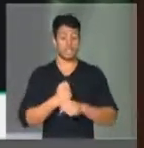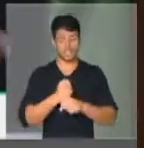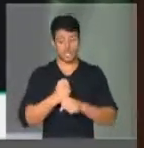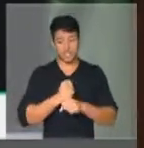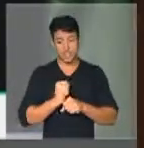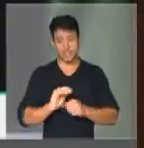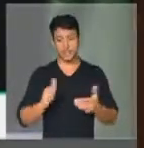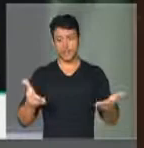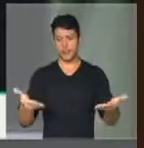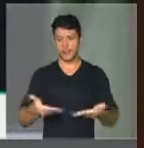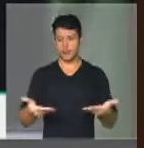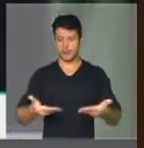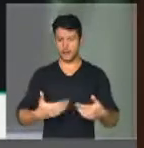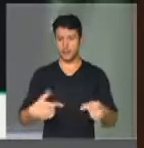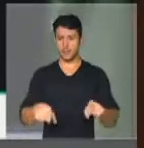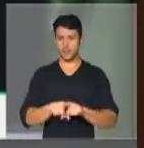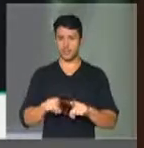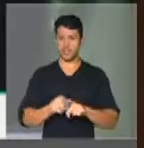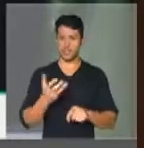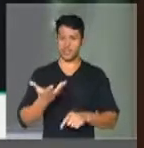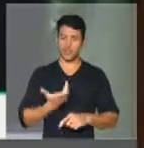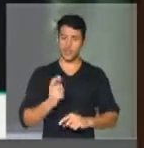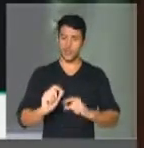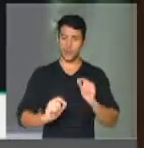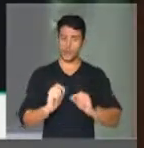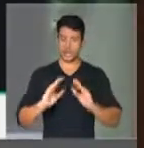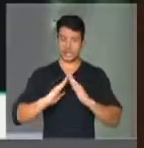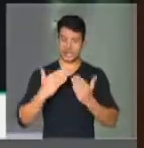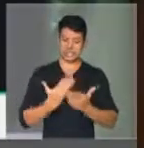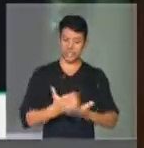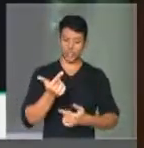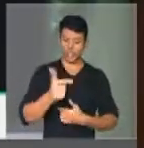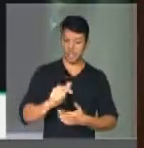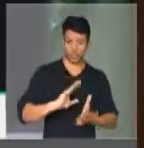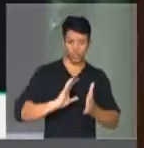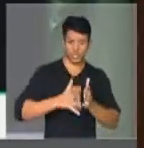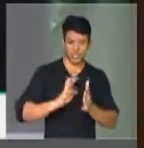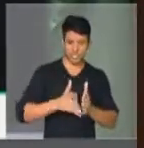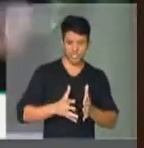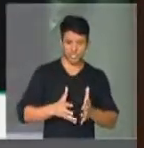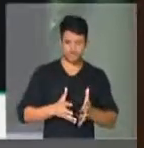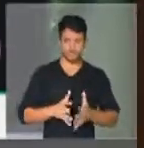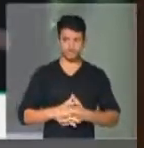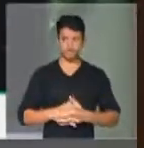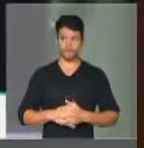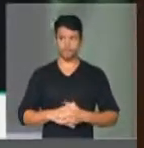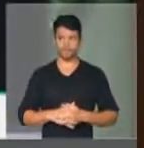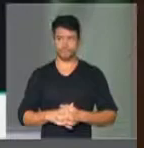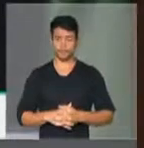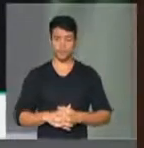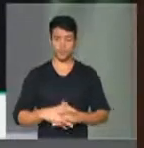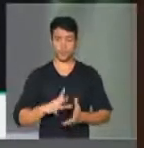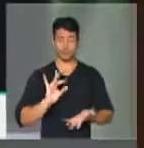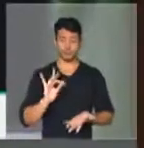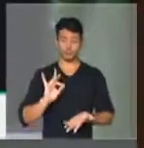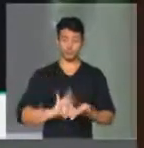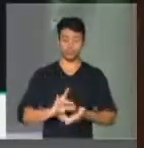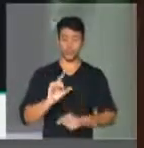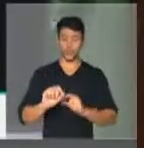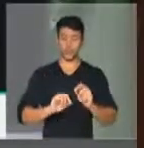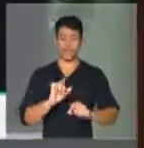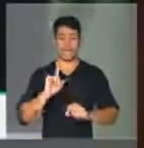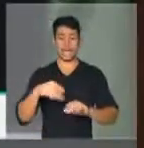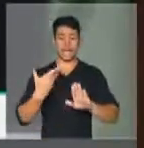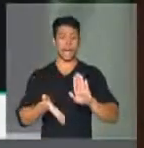e agora ainda vem uma escola sem partido que, na verdade, é uma